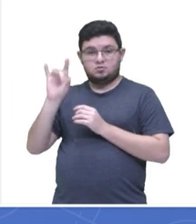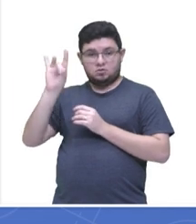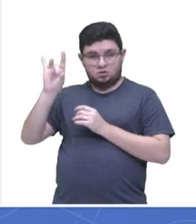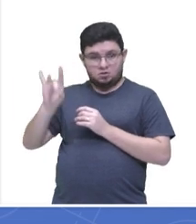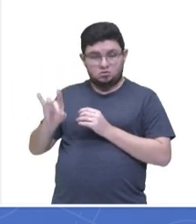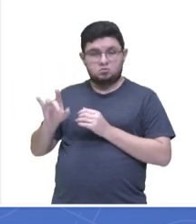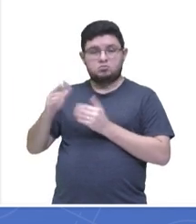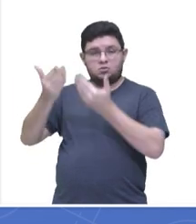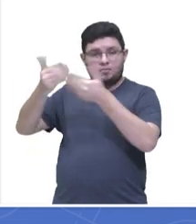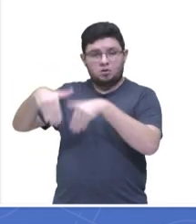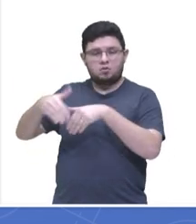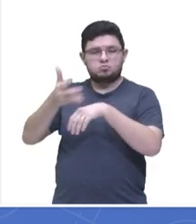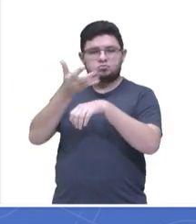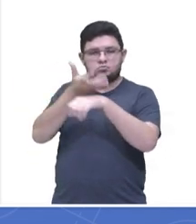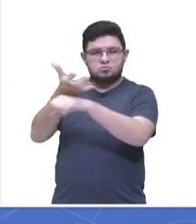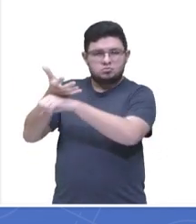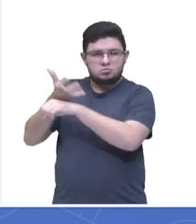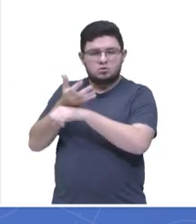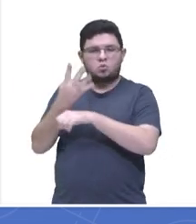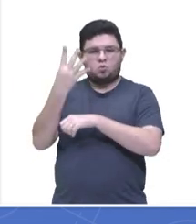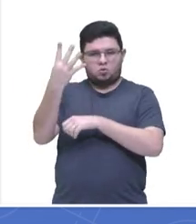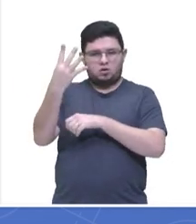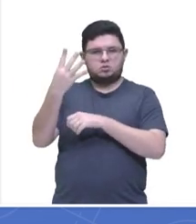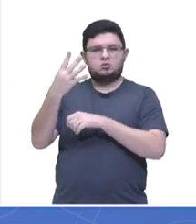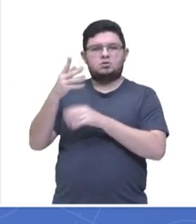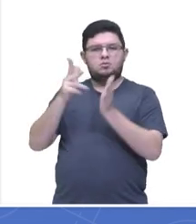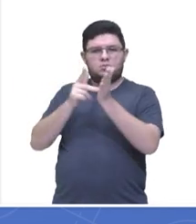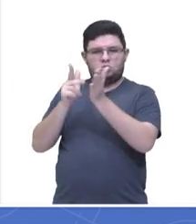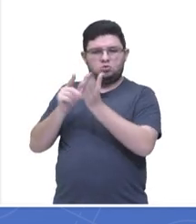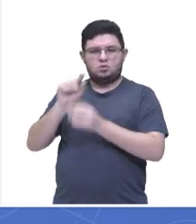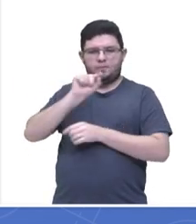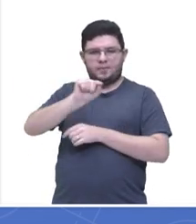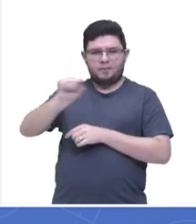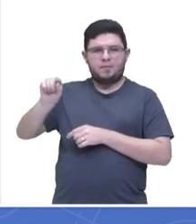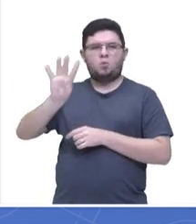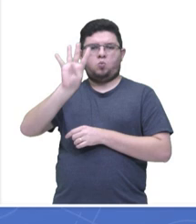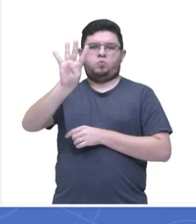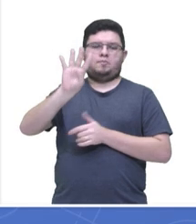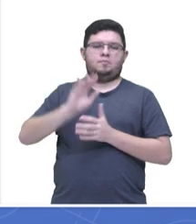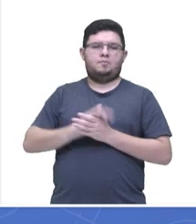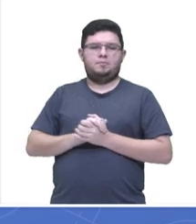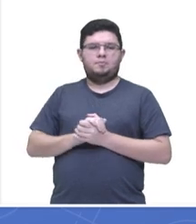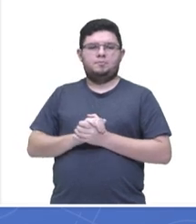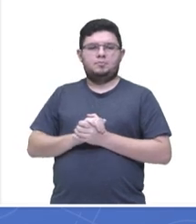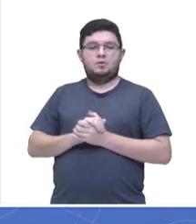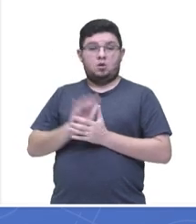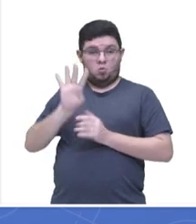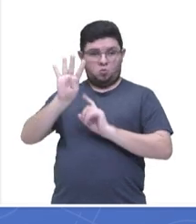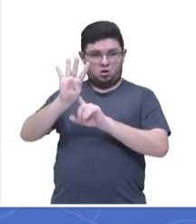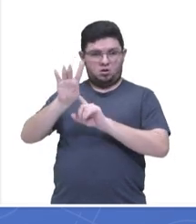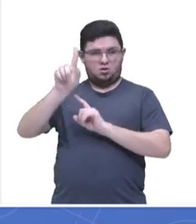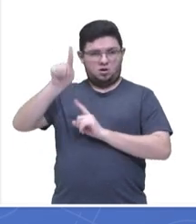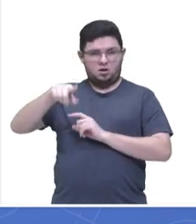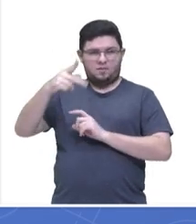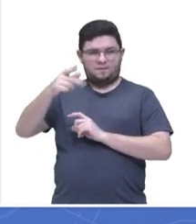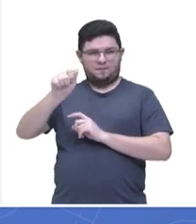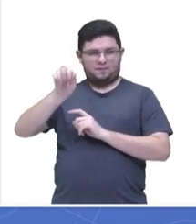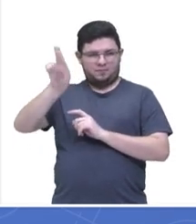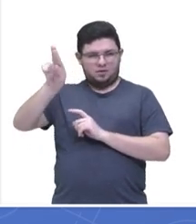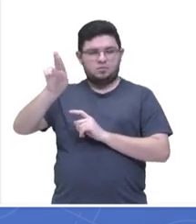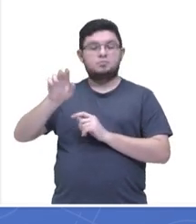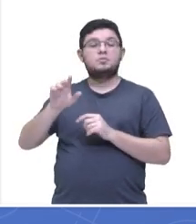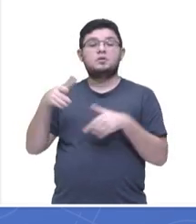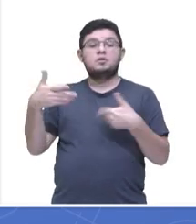provas, obtendo, logicamente, quatro notas. Como a quantidade é par, pessoal, o a gente vai fazer?